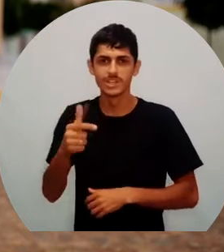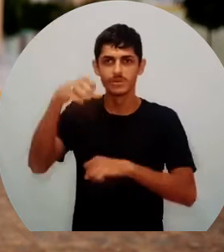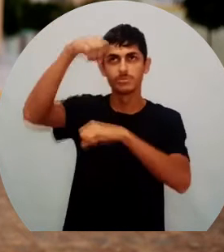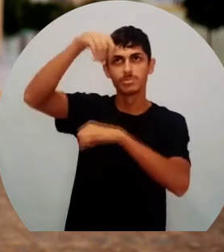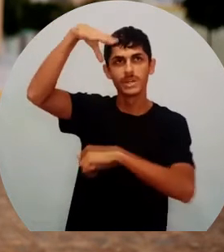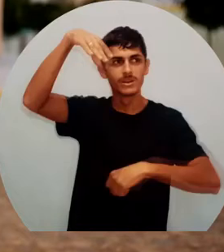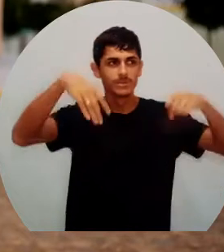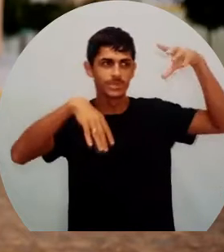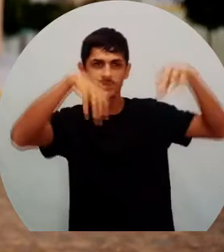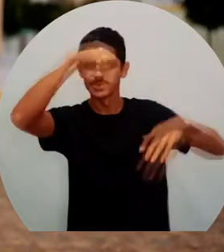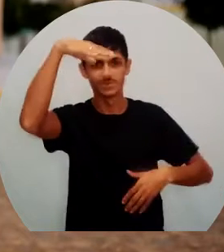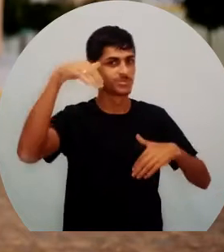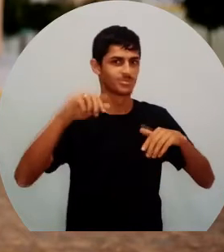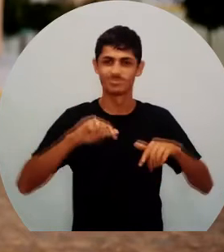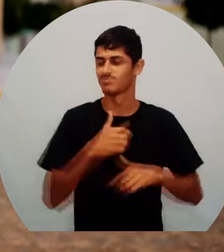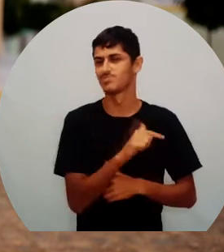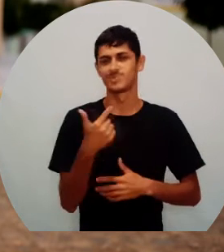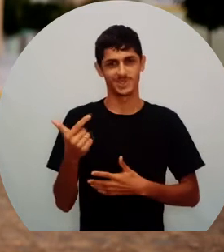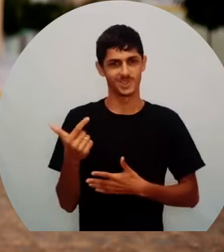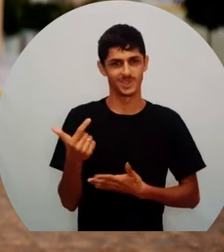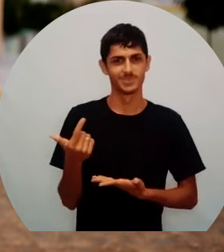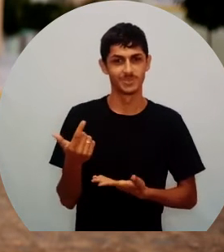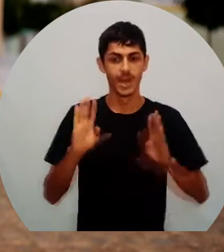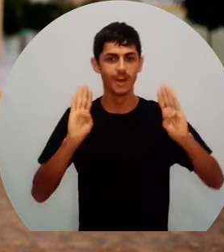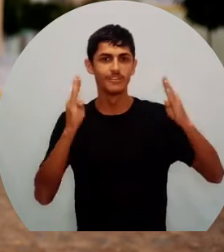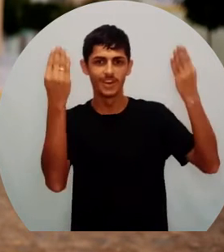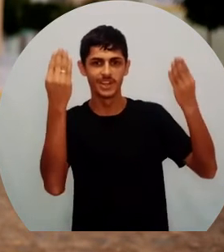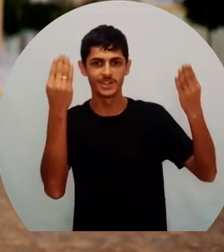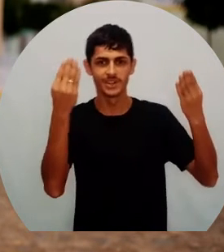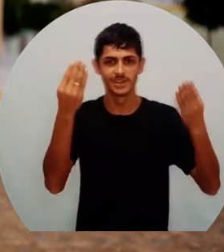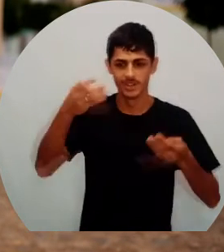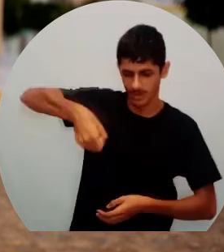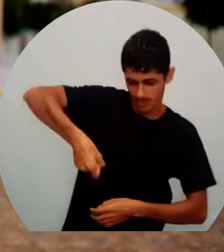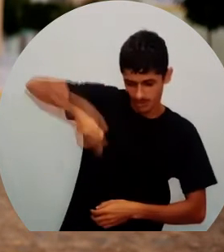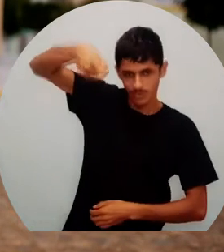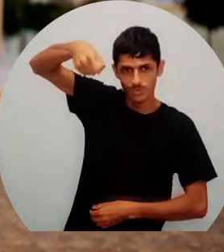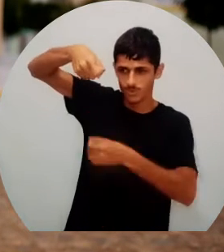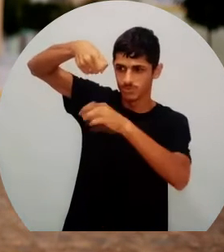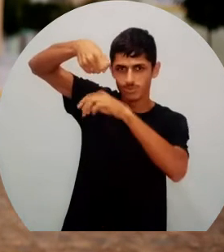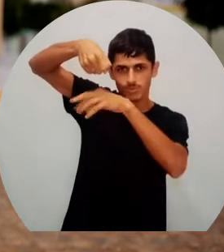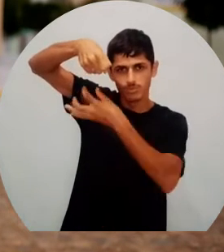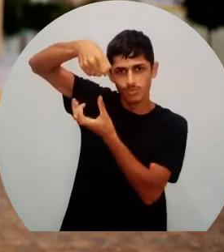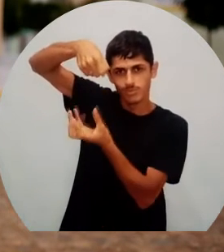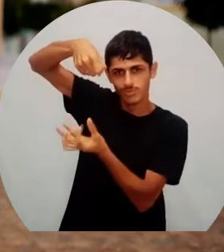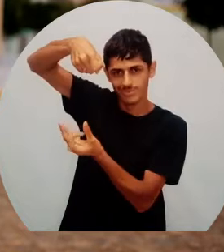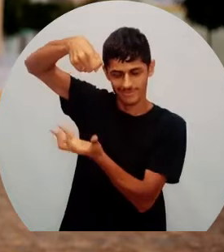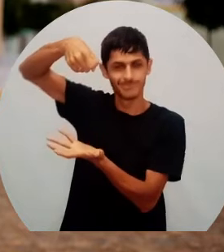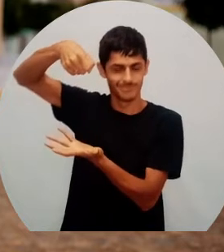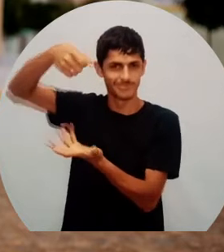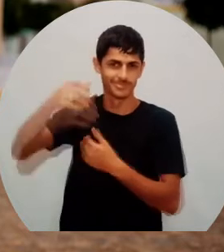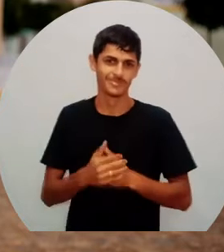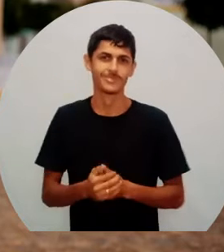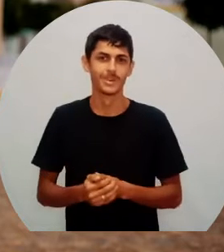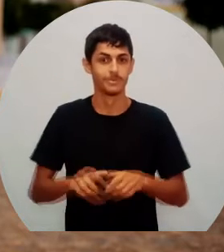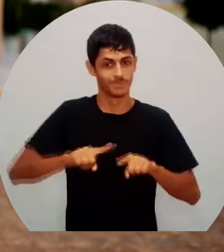Candinheiro, que na época se chamava A Luz de Paulo Afonso. Então, temos essa certeza de